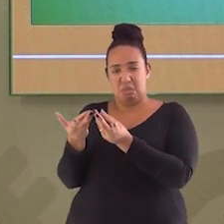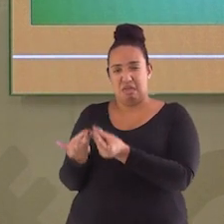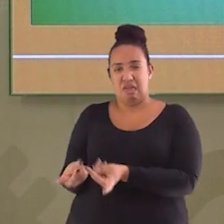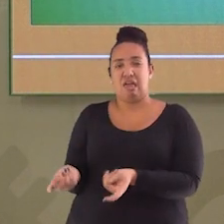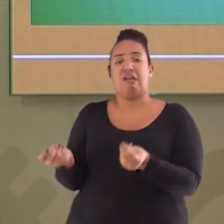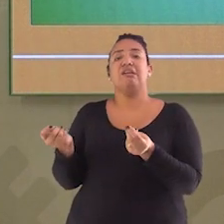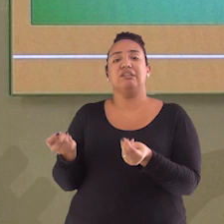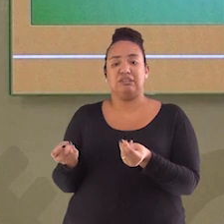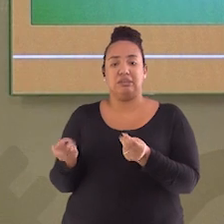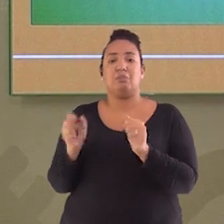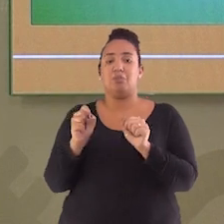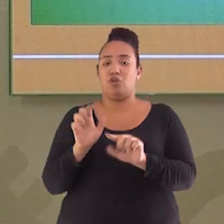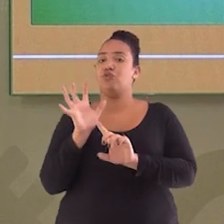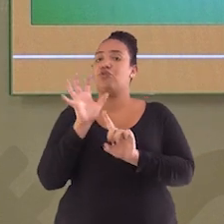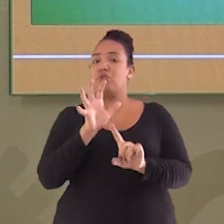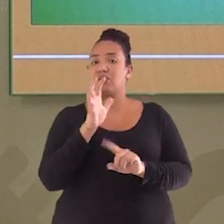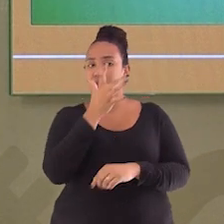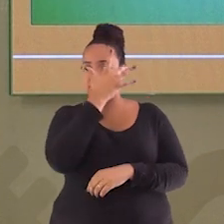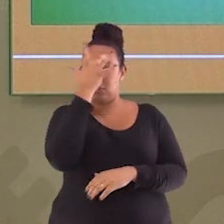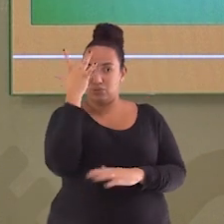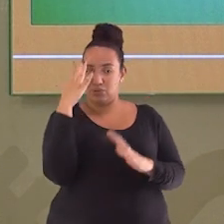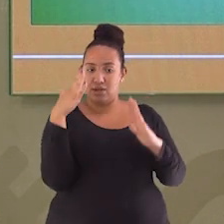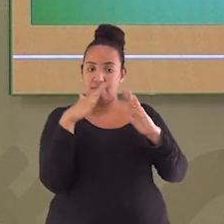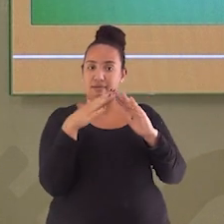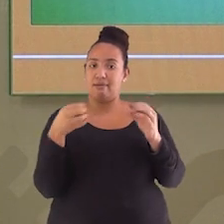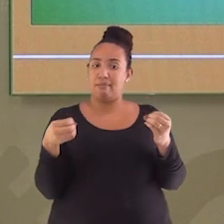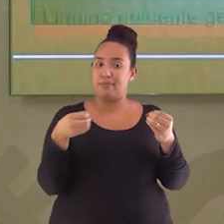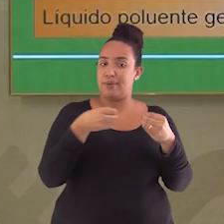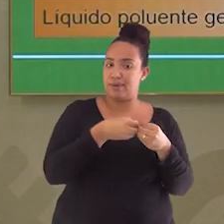né? E isso afeta a vida de habitantes das regiões próximas.